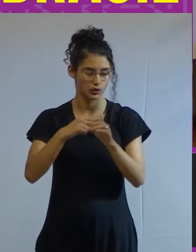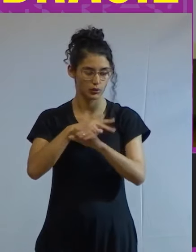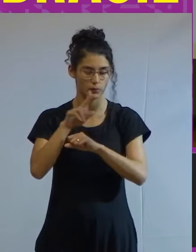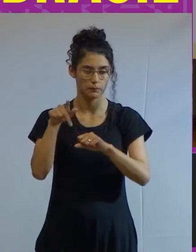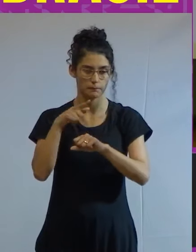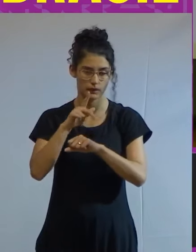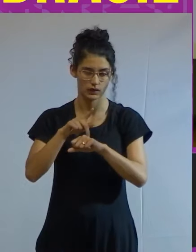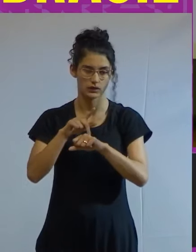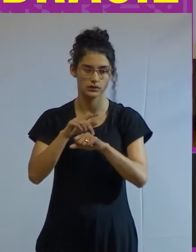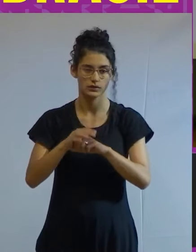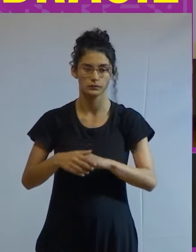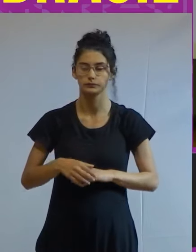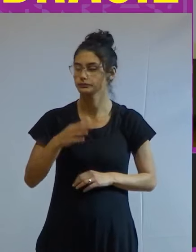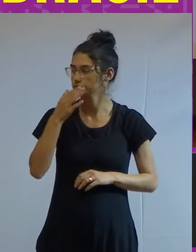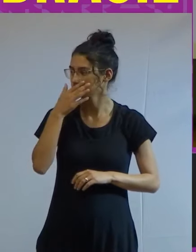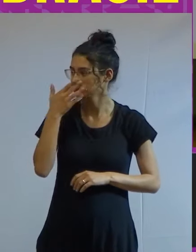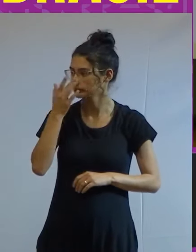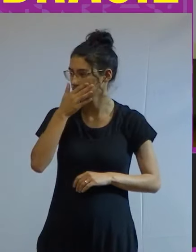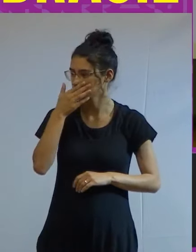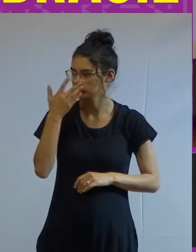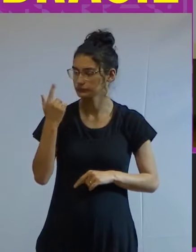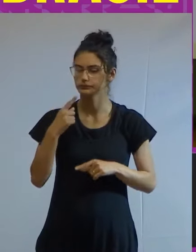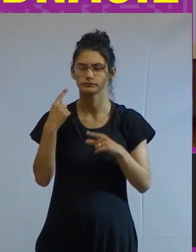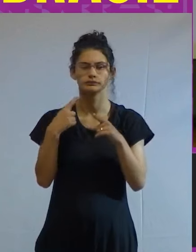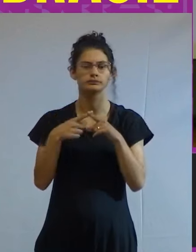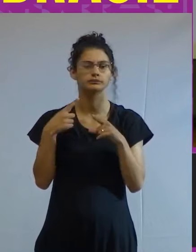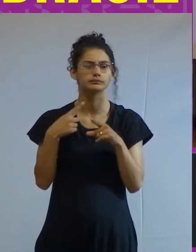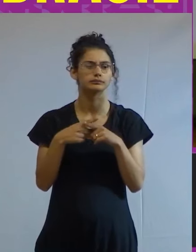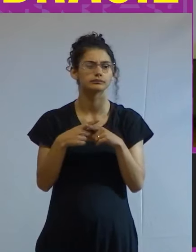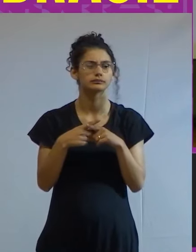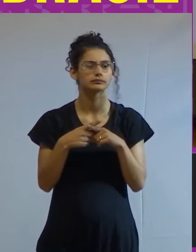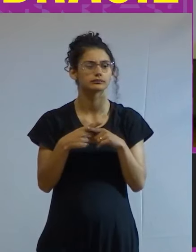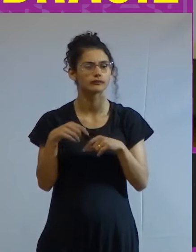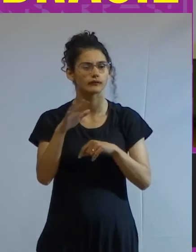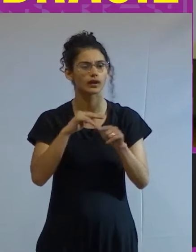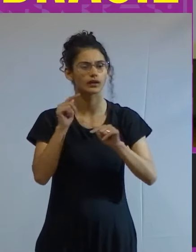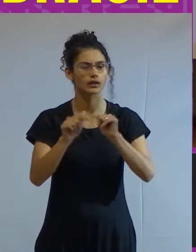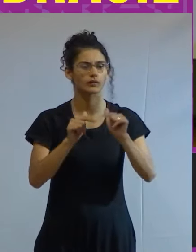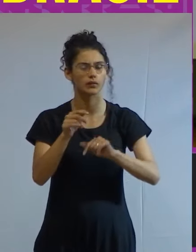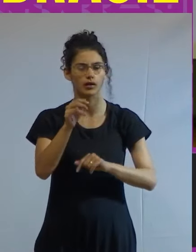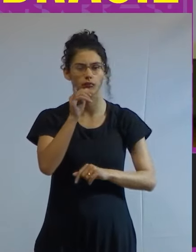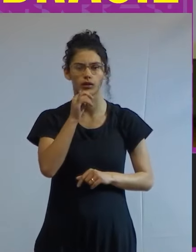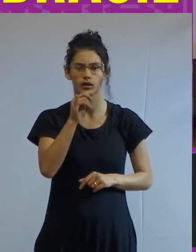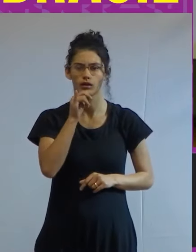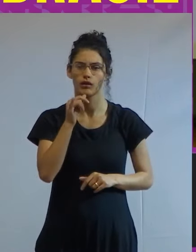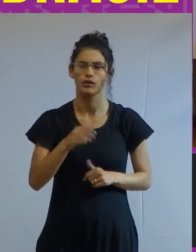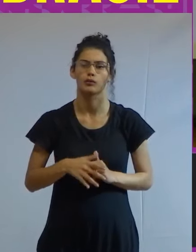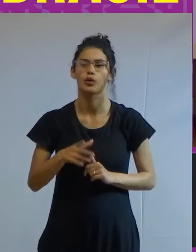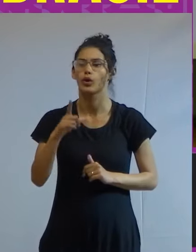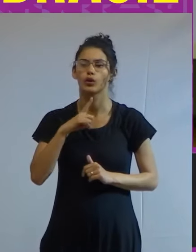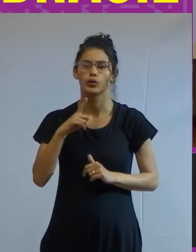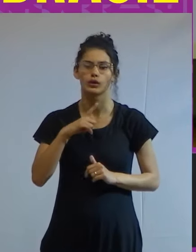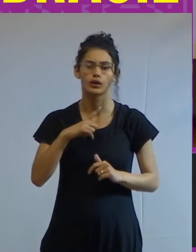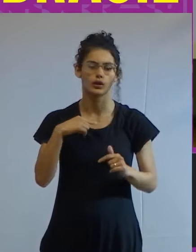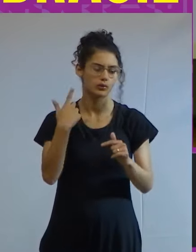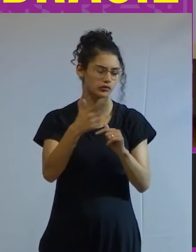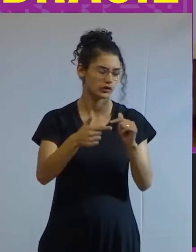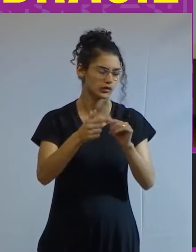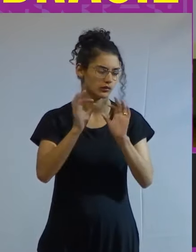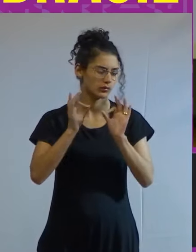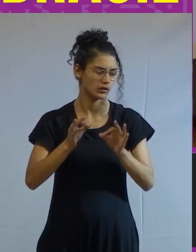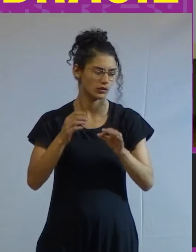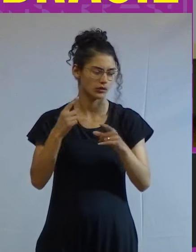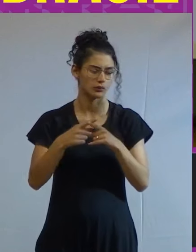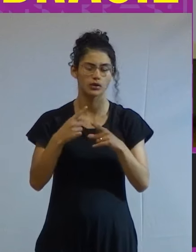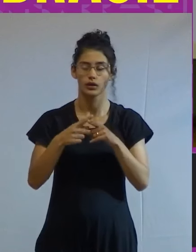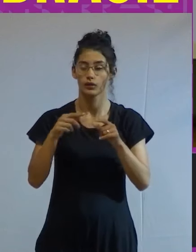certo? por que que o mercado financeiro por exemplo não tem nenhuma objeção a isso porque